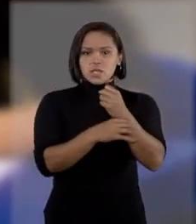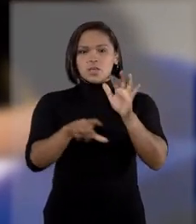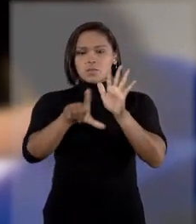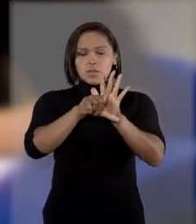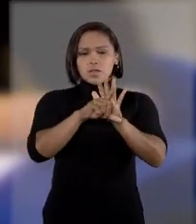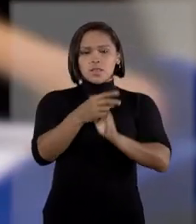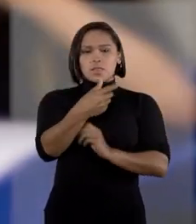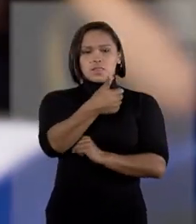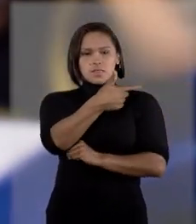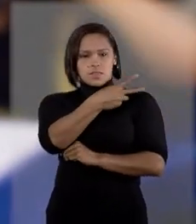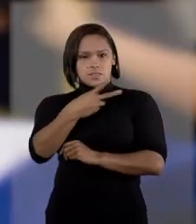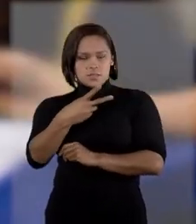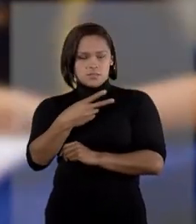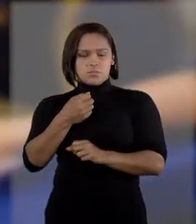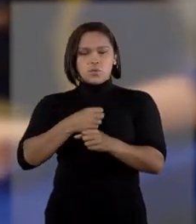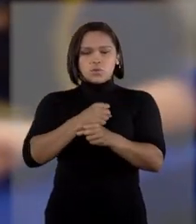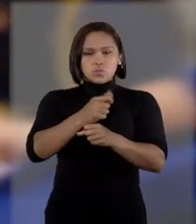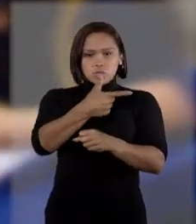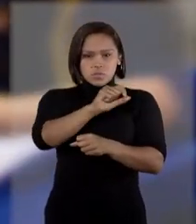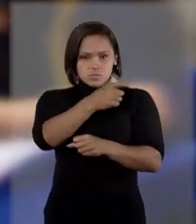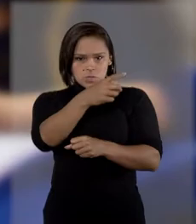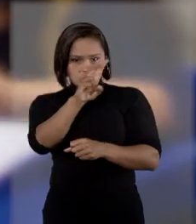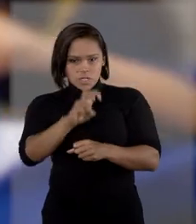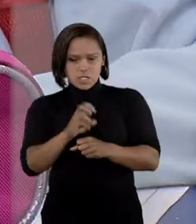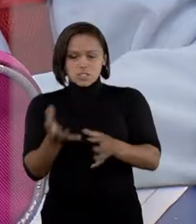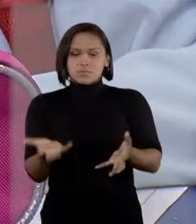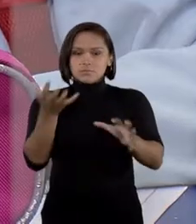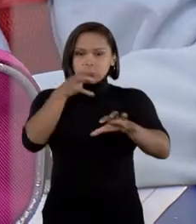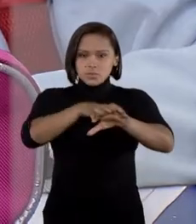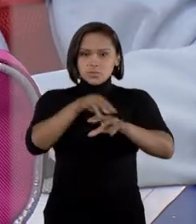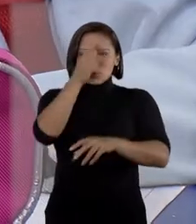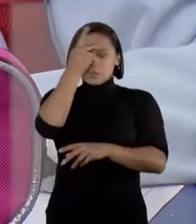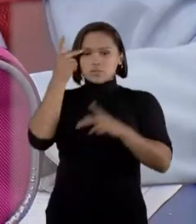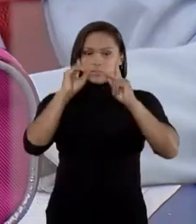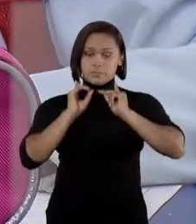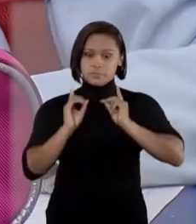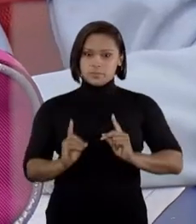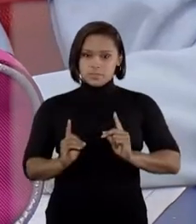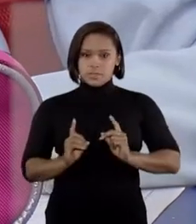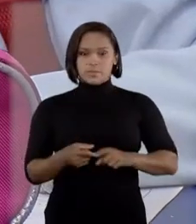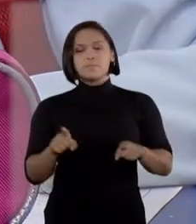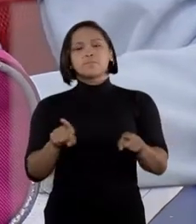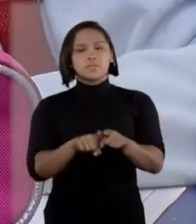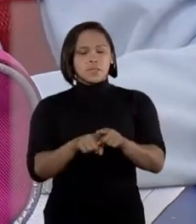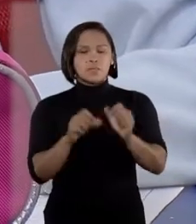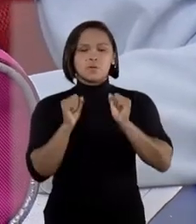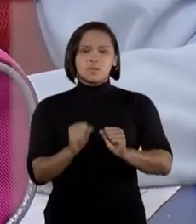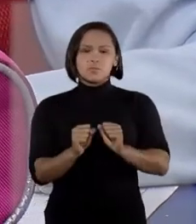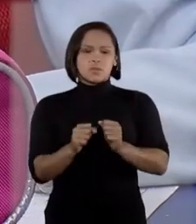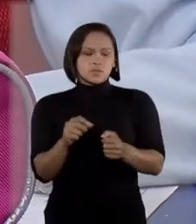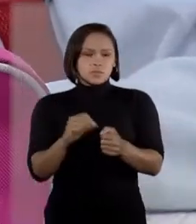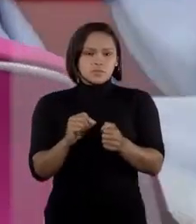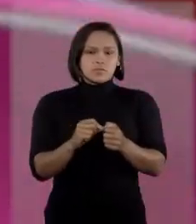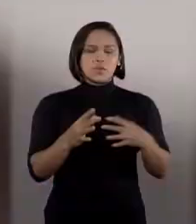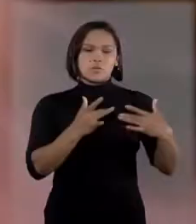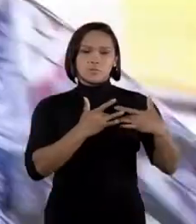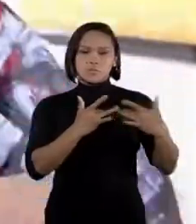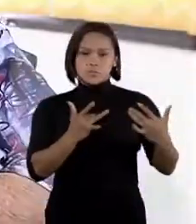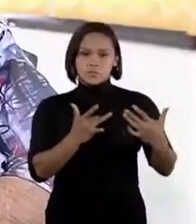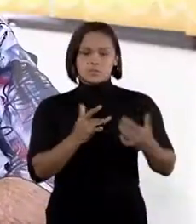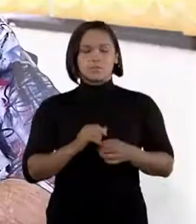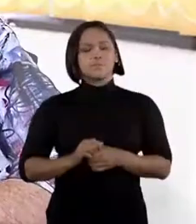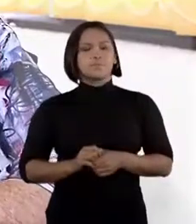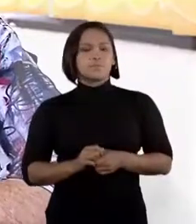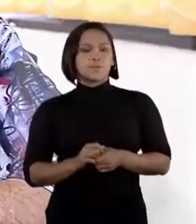de 2015, de inclusão da pessoa com deficiência. Essa função também pode ser exercida por voluntários. O